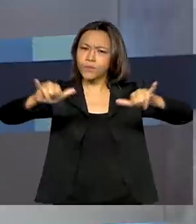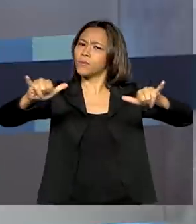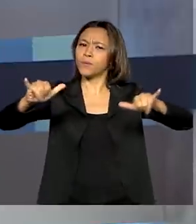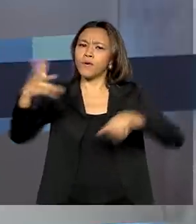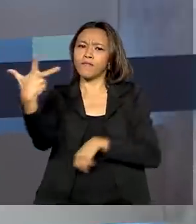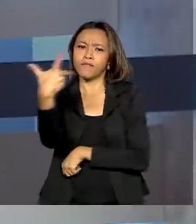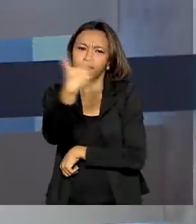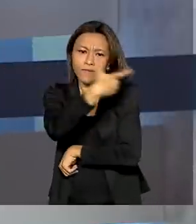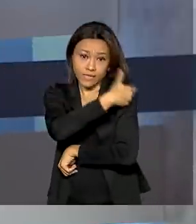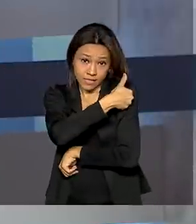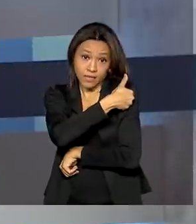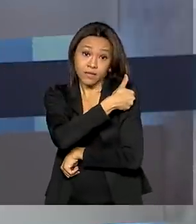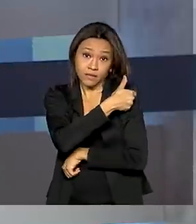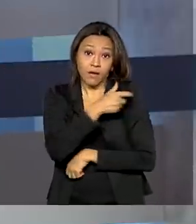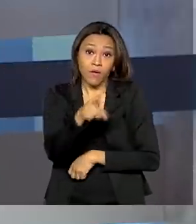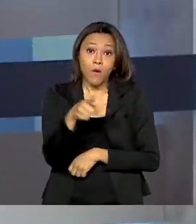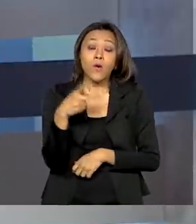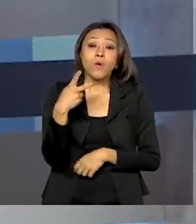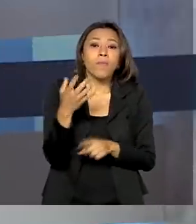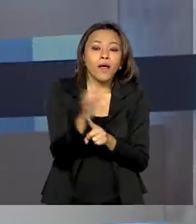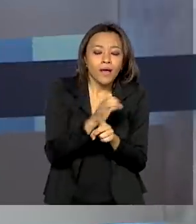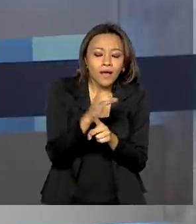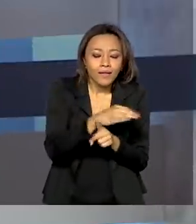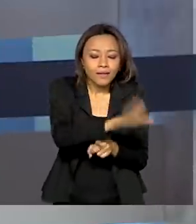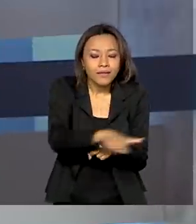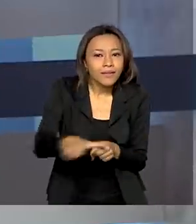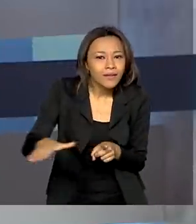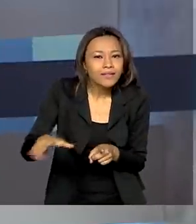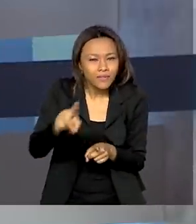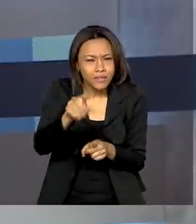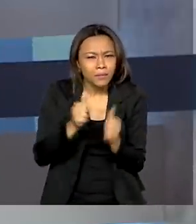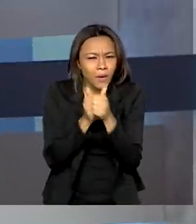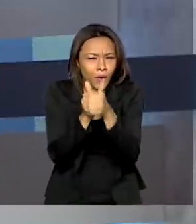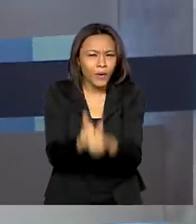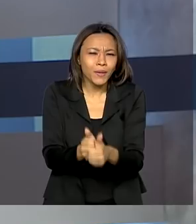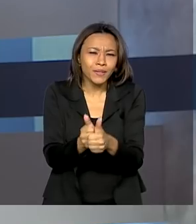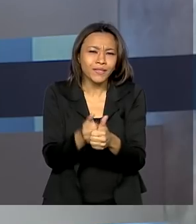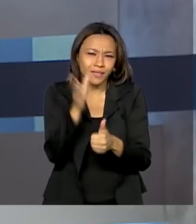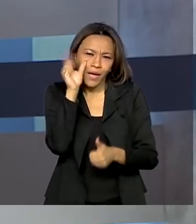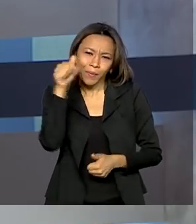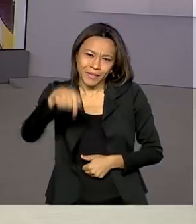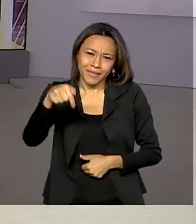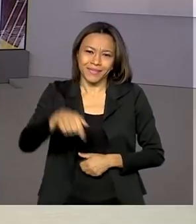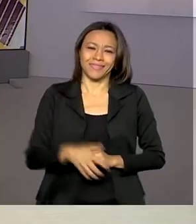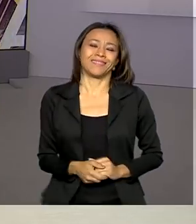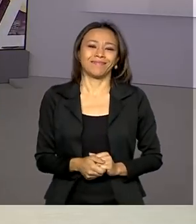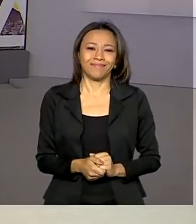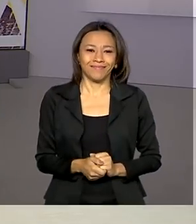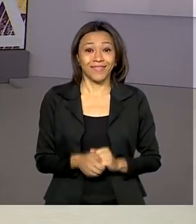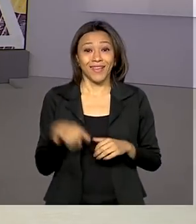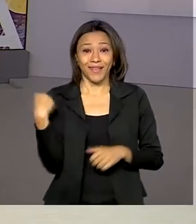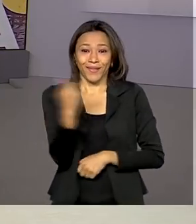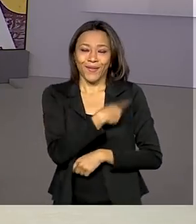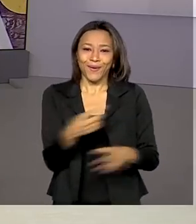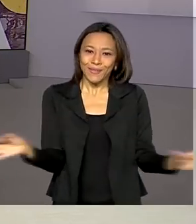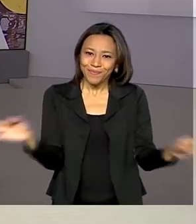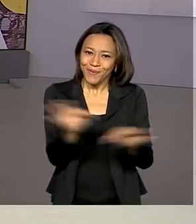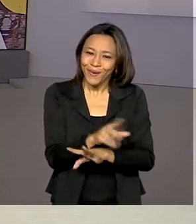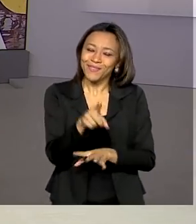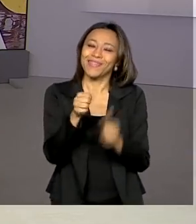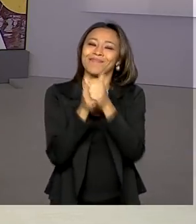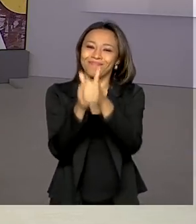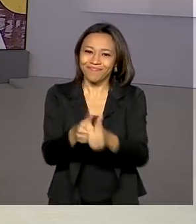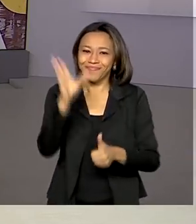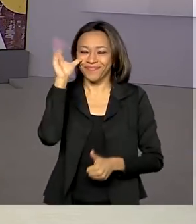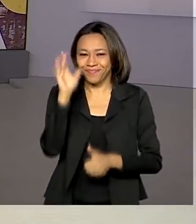para atualizar a caderneta infantil. Essa informação você acompanha ao longo da nossa programação. A gente fica por aqui, nos acompanhe